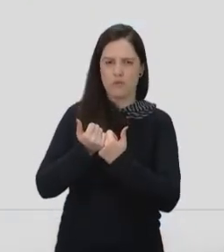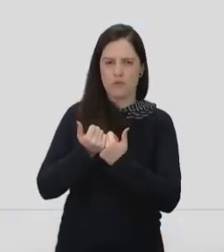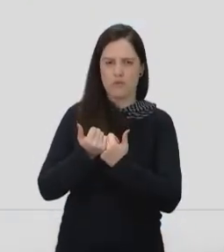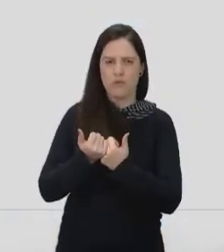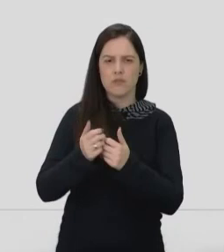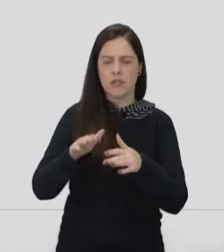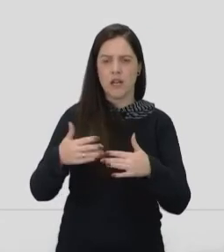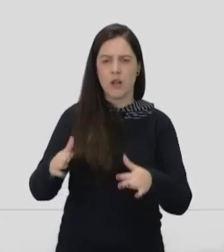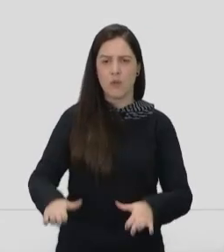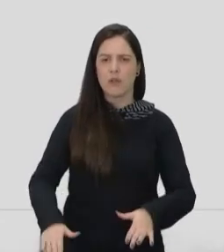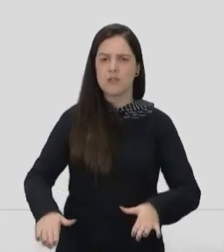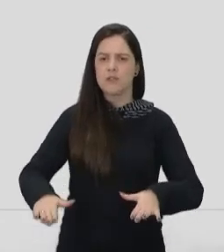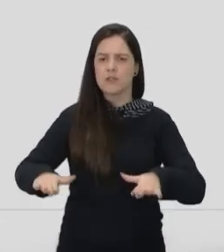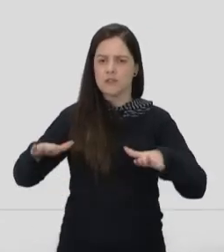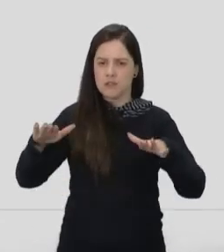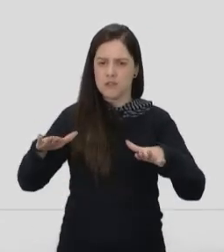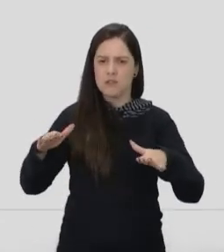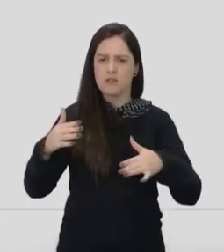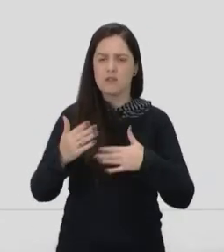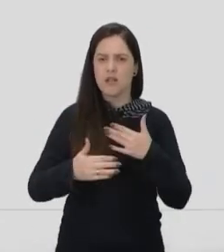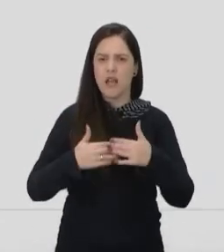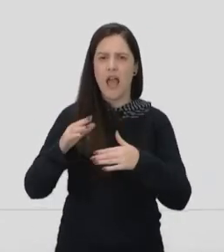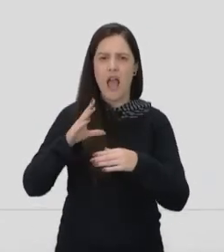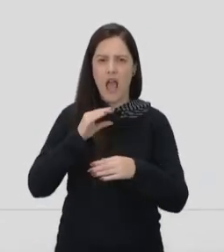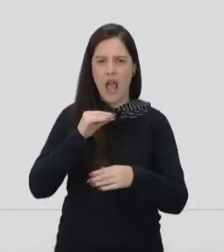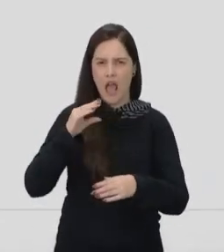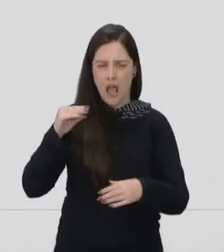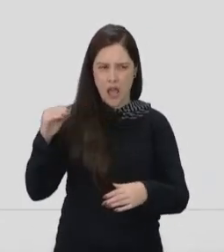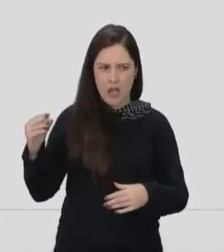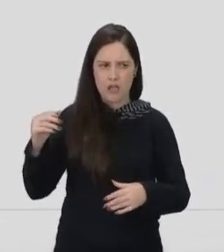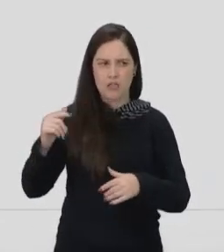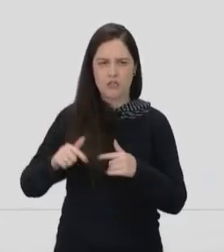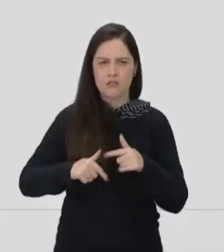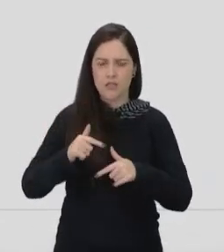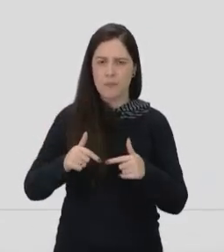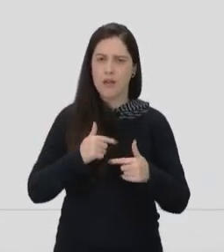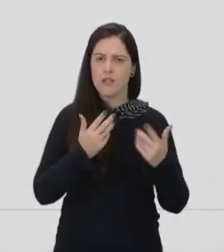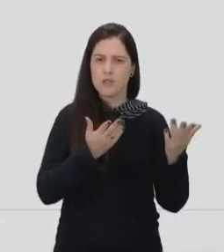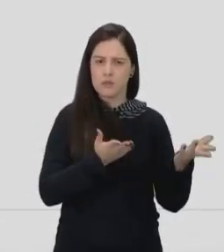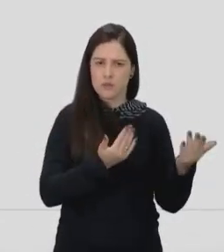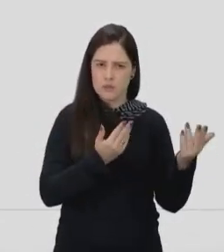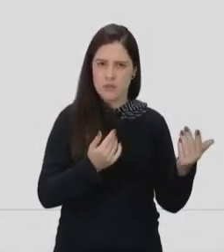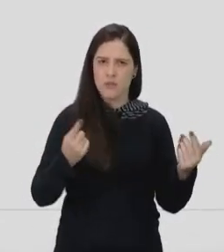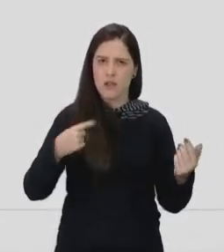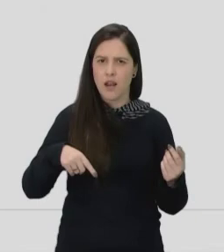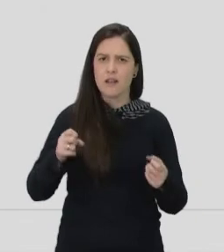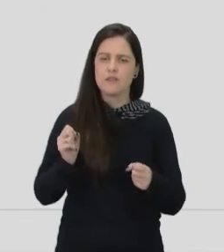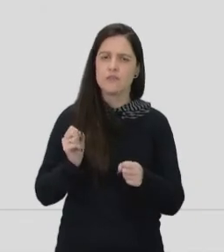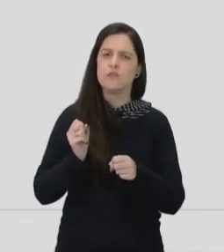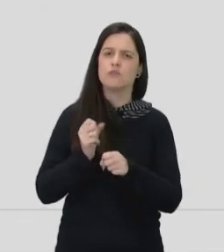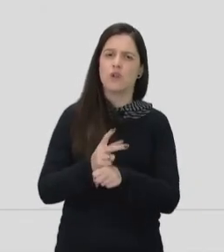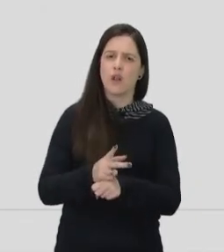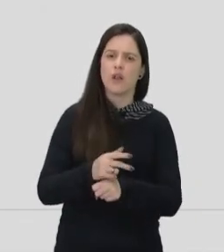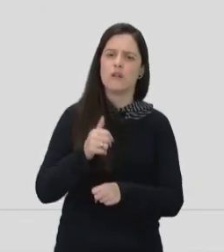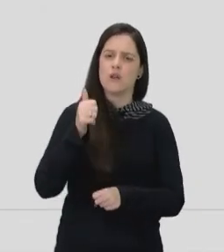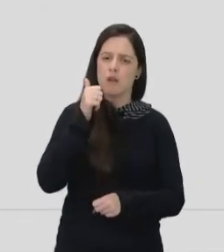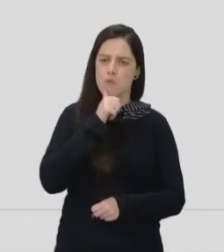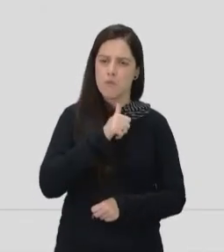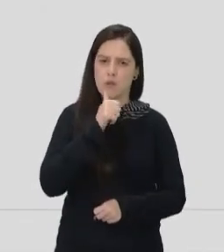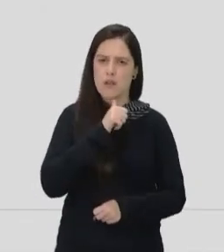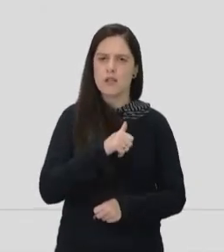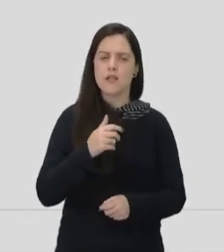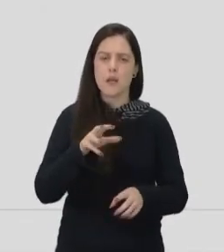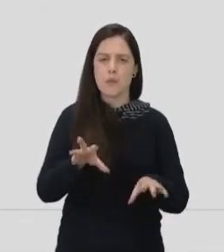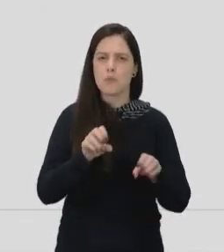crescem, né? E entram na fase adulta, ou, enfim, na fase da adolescência, elas se tornam mulheres mais submissas e